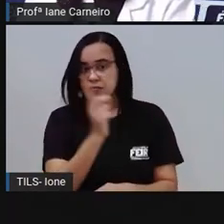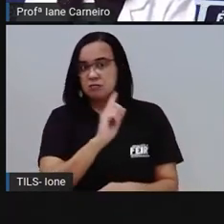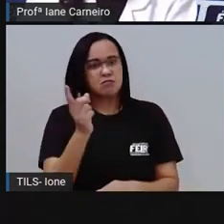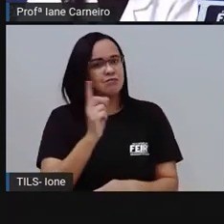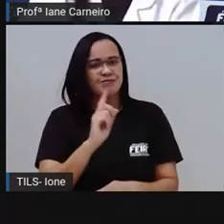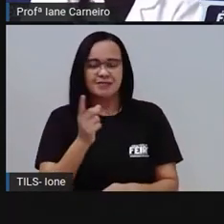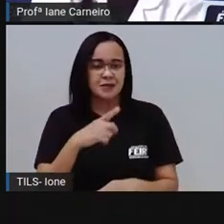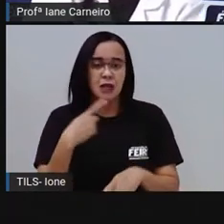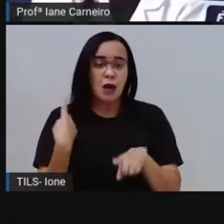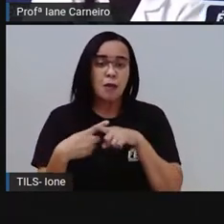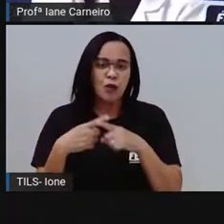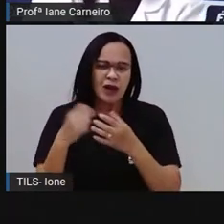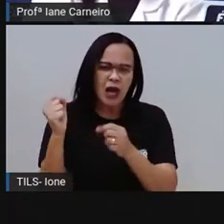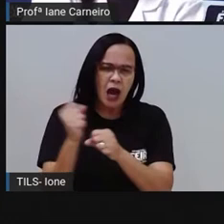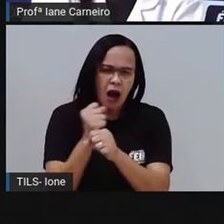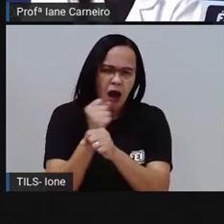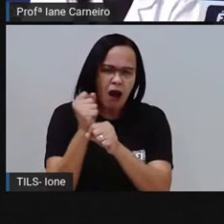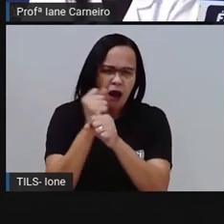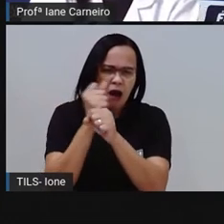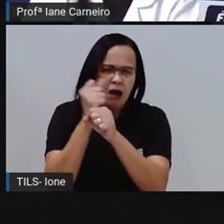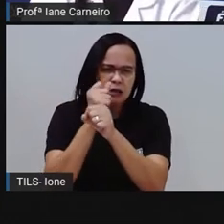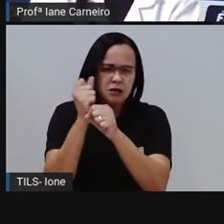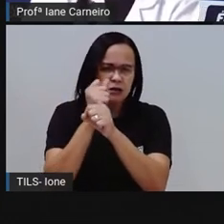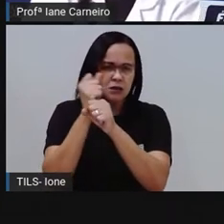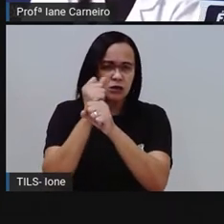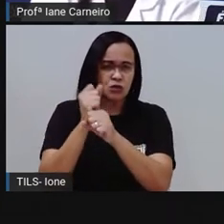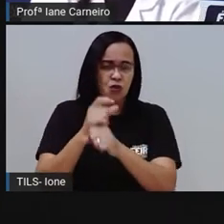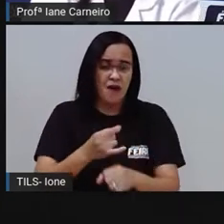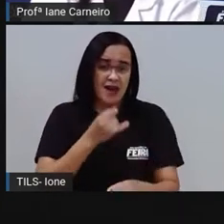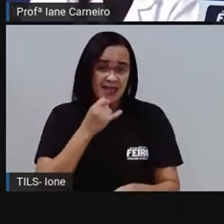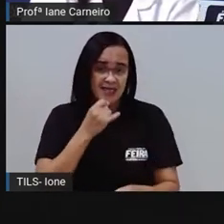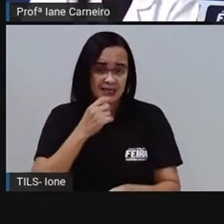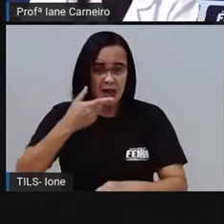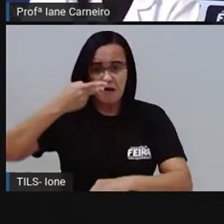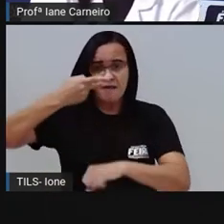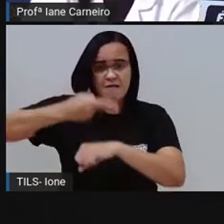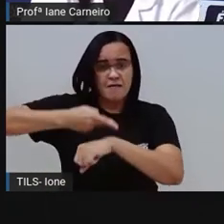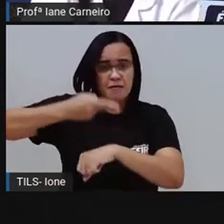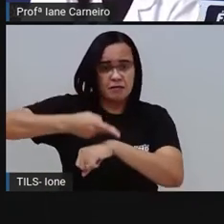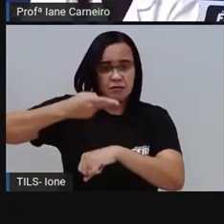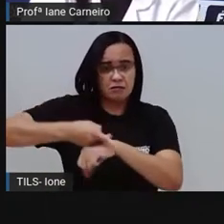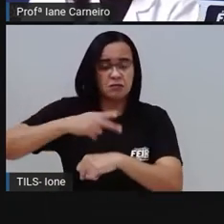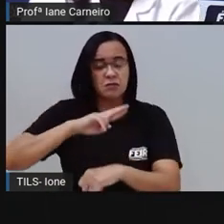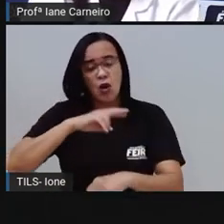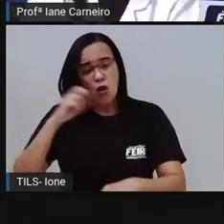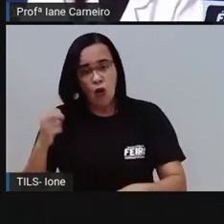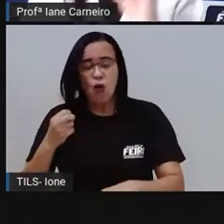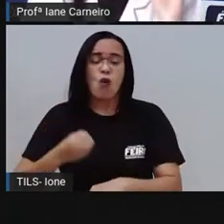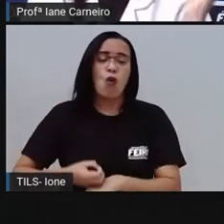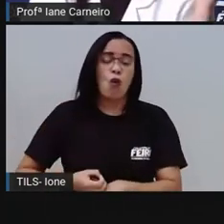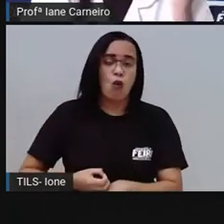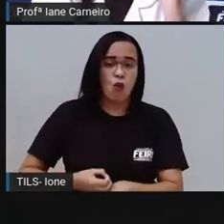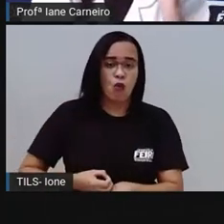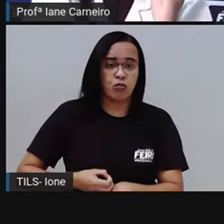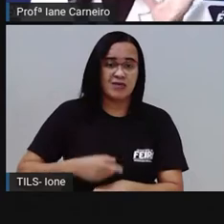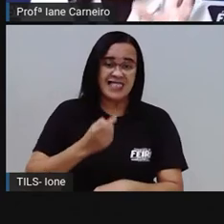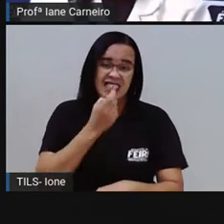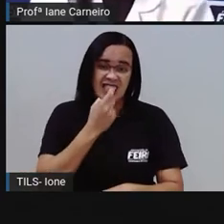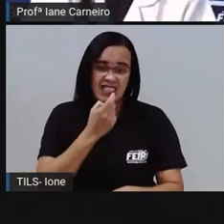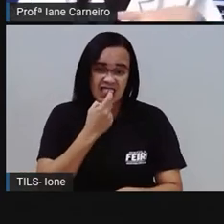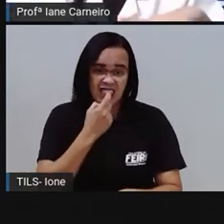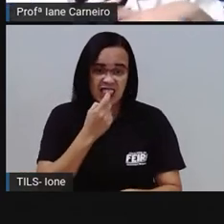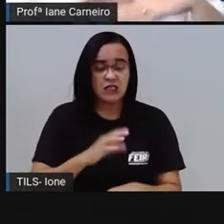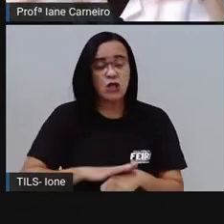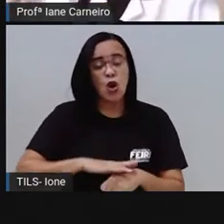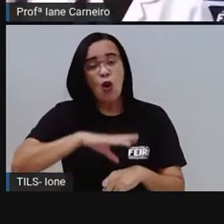plástico, o isopor, e latinha de refrigerante, esses aqui, ó, são vilões, eles demoram muito tempo